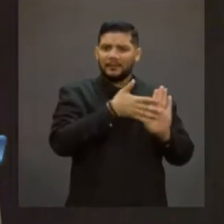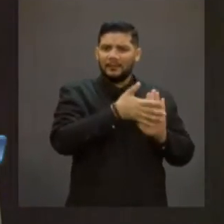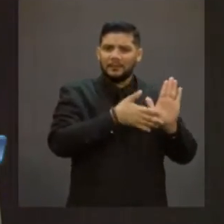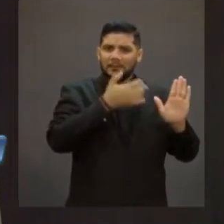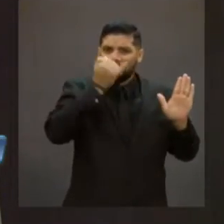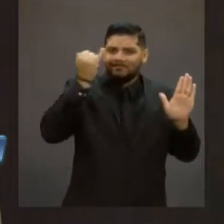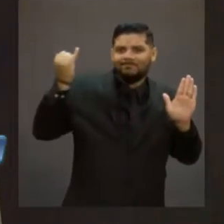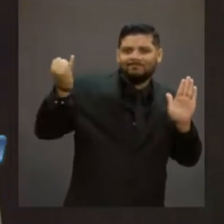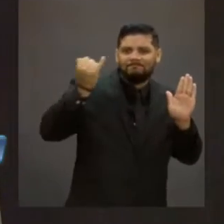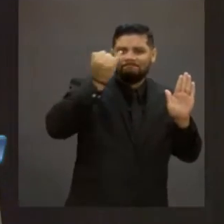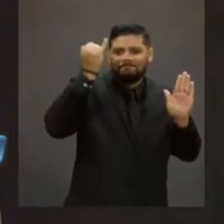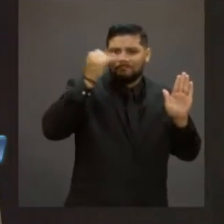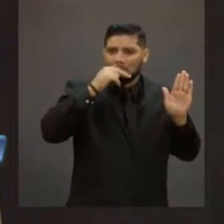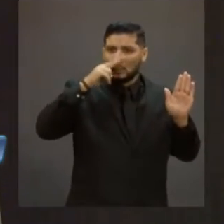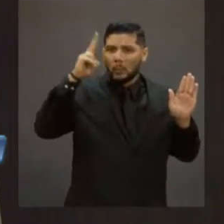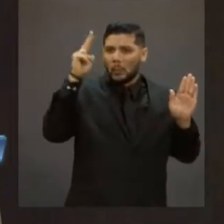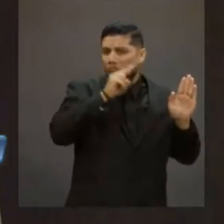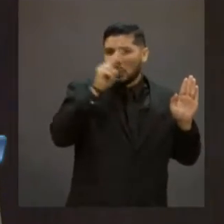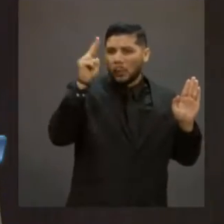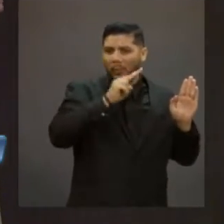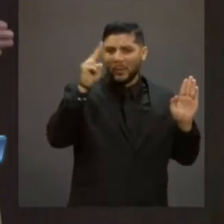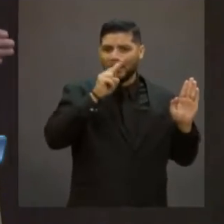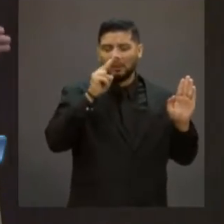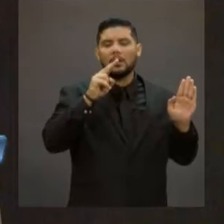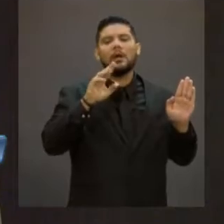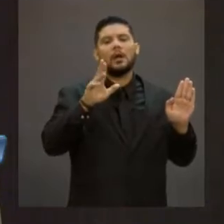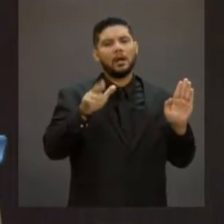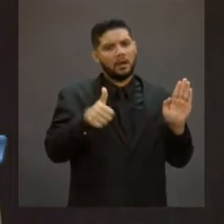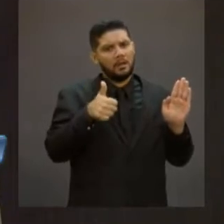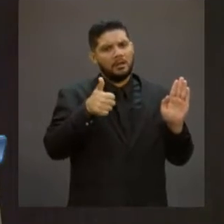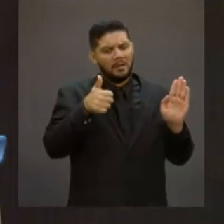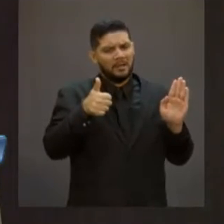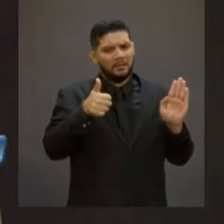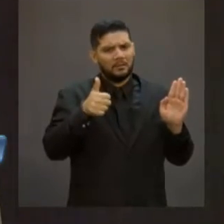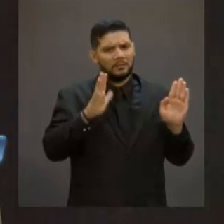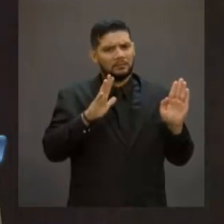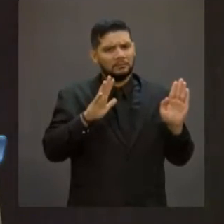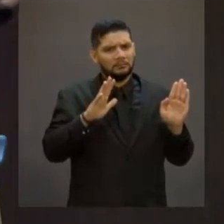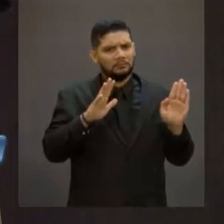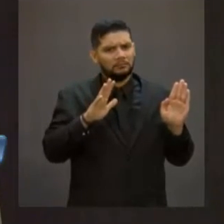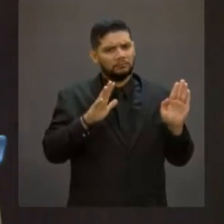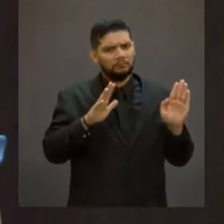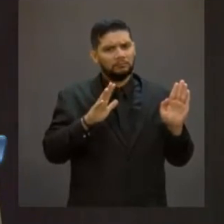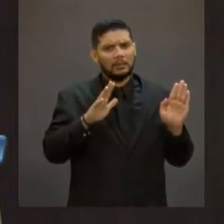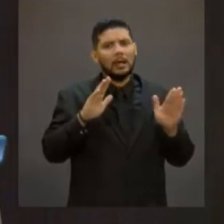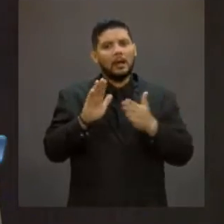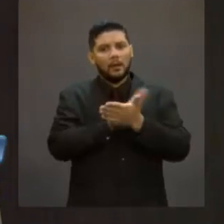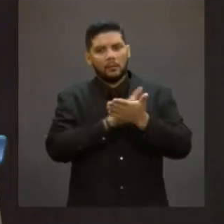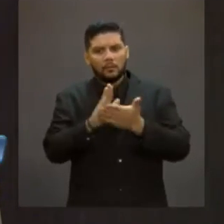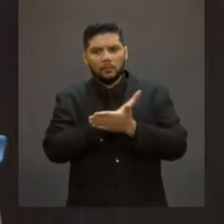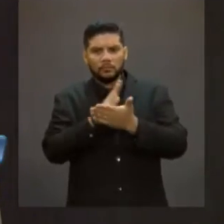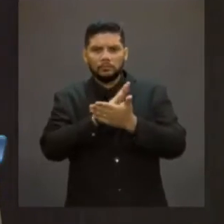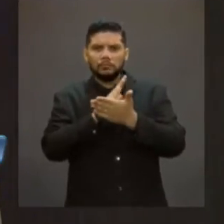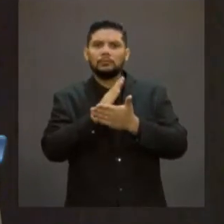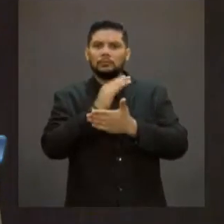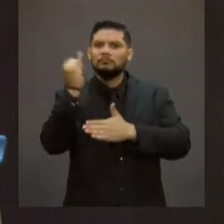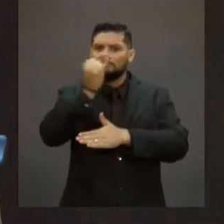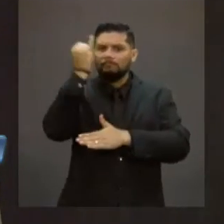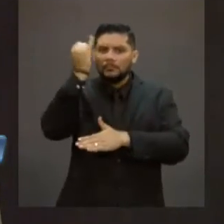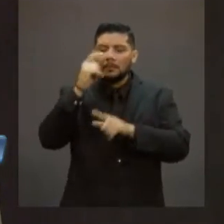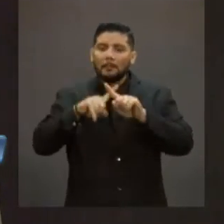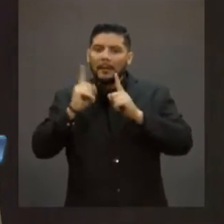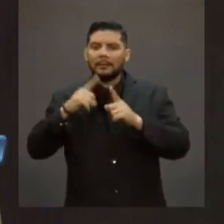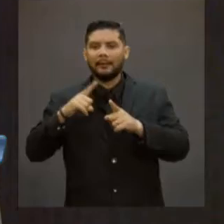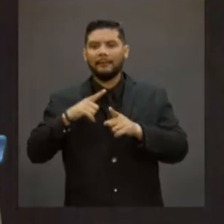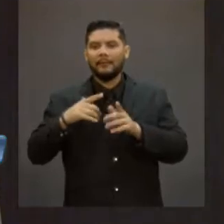de relevância e urgência, mesmo que sejam relevantes, mas poderiam ser tratadas em lei ordinária, como é, por exemplo, a